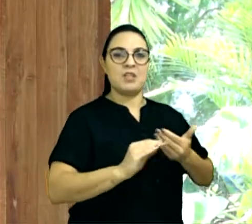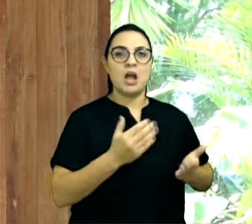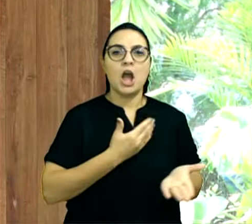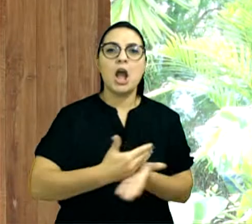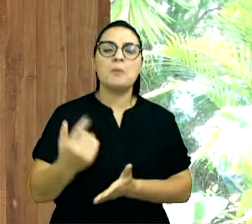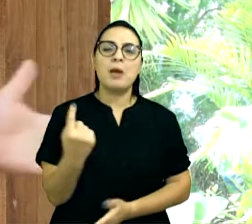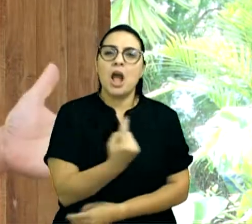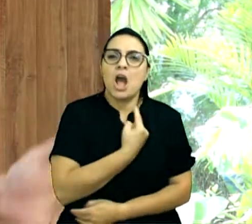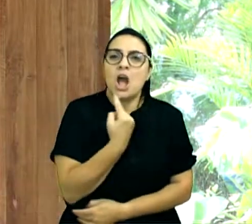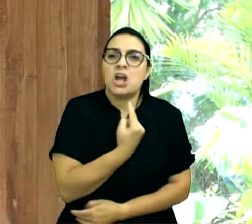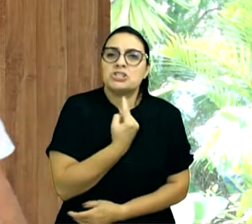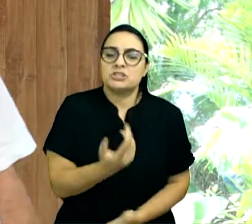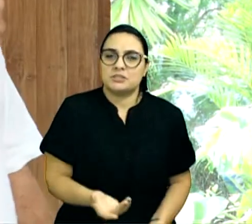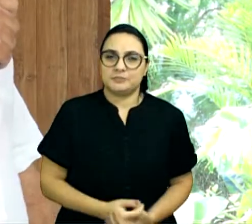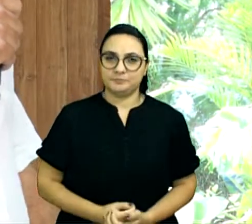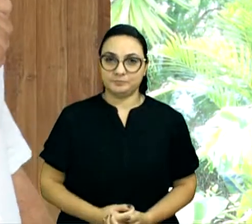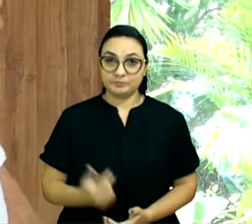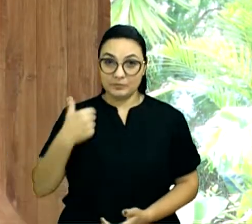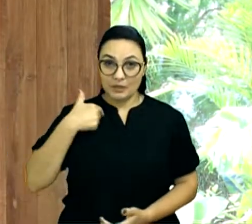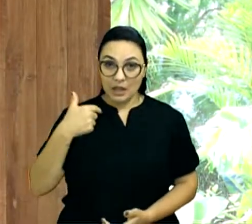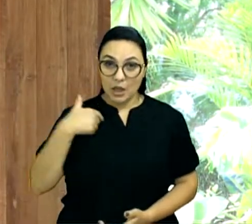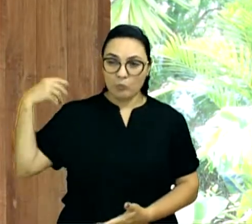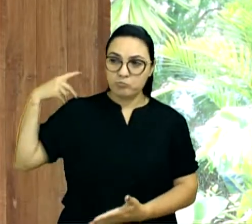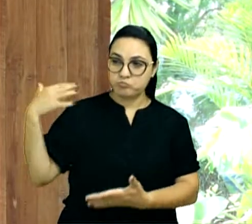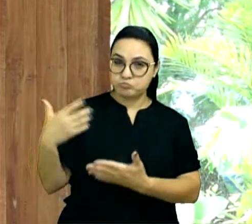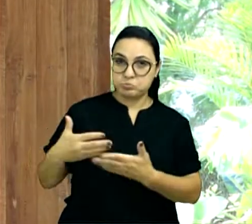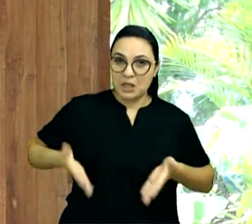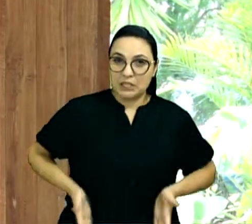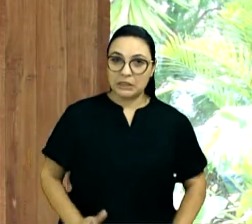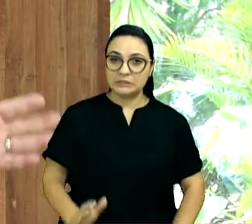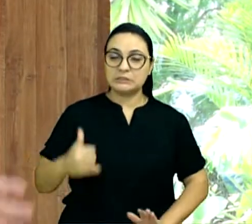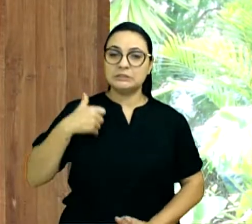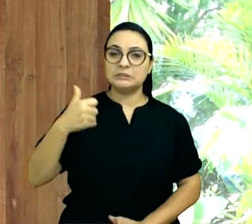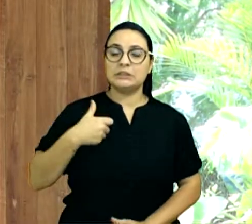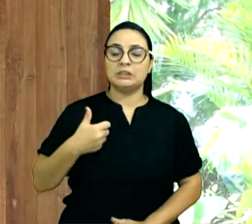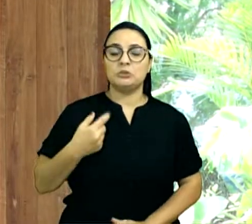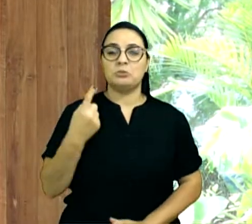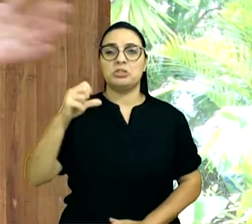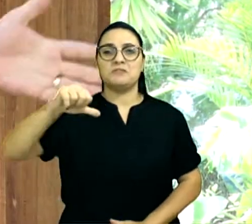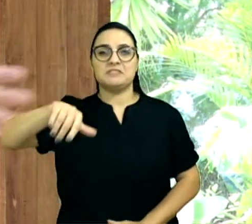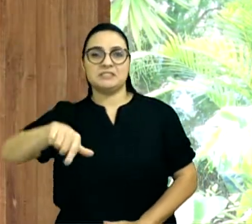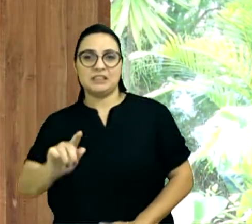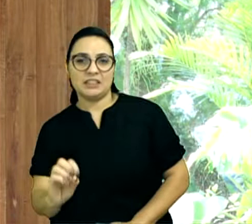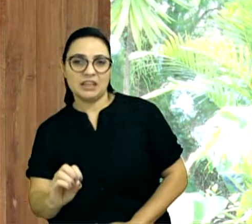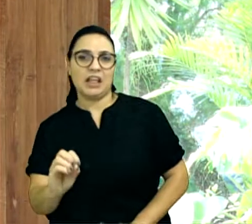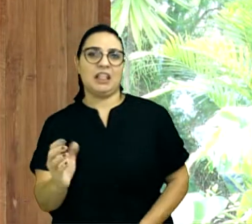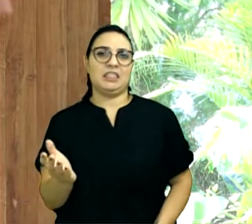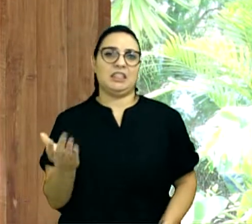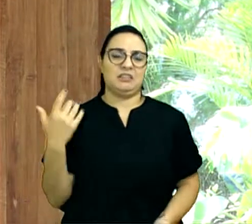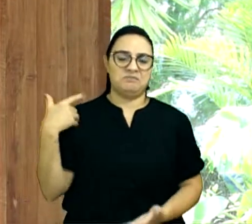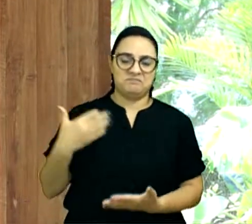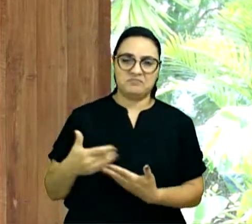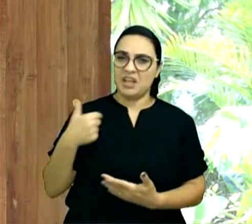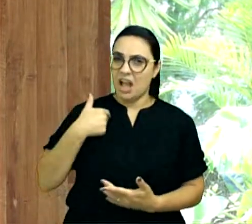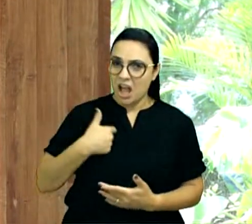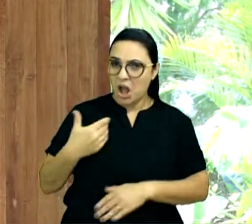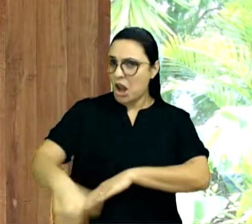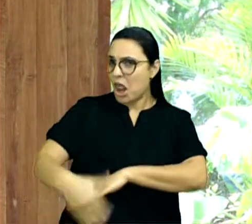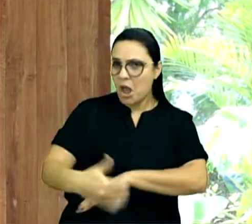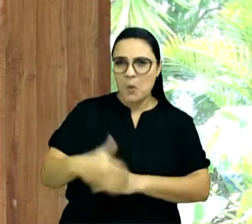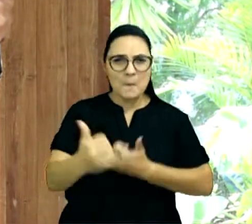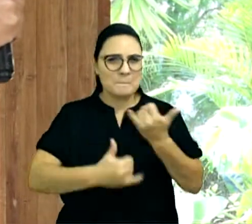sério. Eu fui criado nos anos 70, nos 80, e eu fui criado na rua, caindo na vala lá na minha